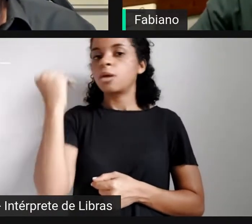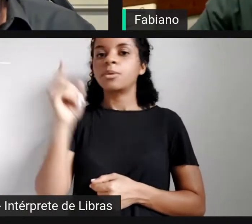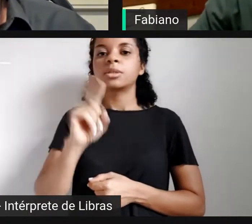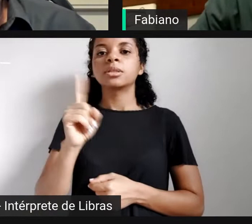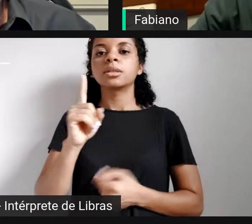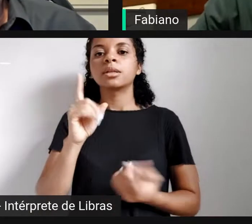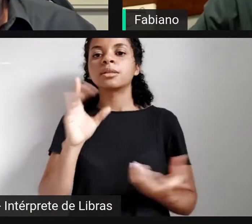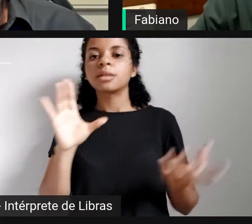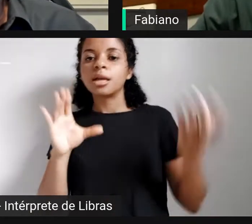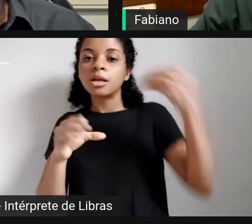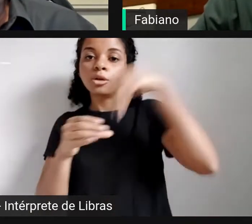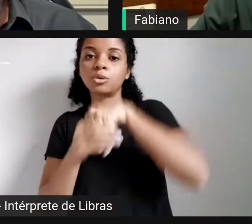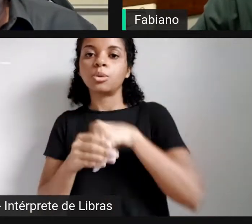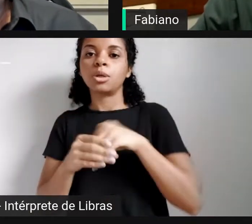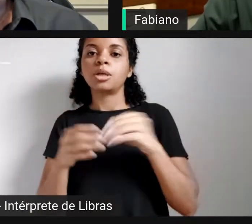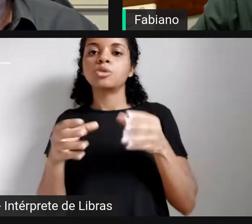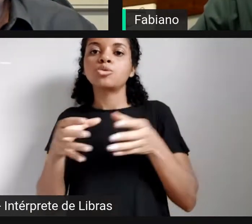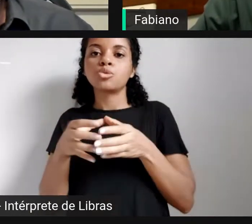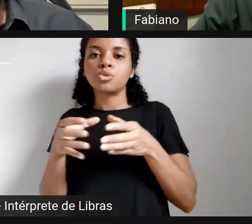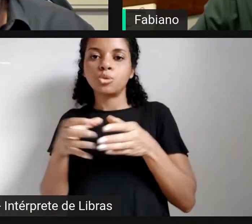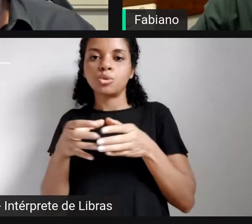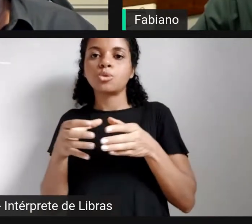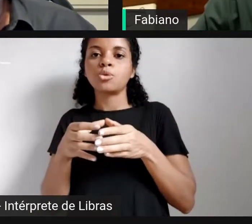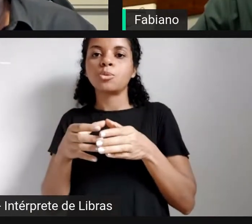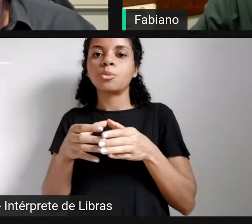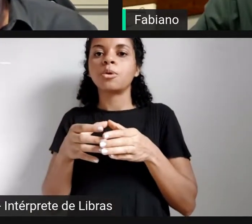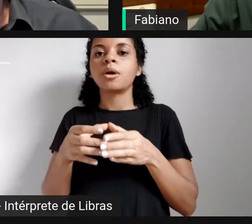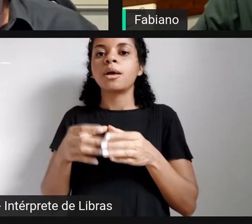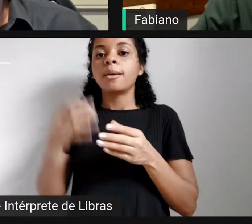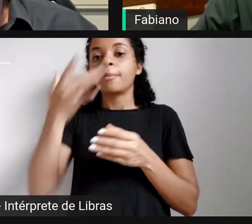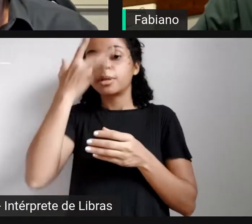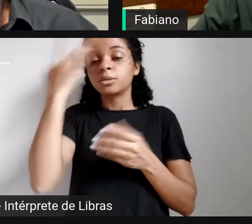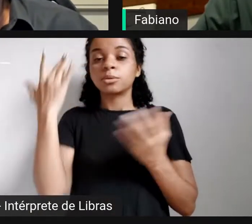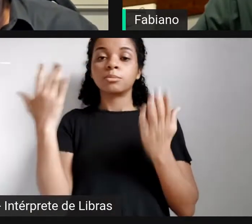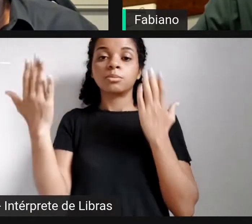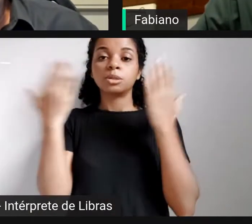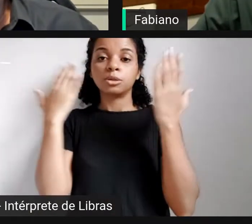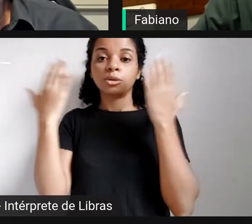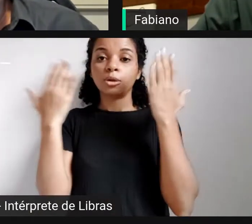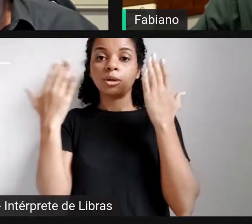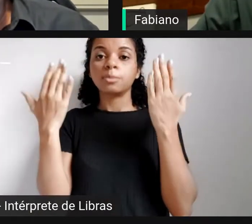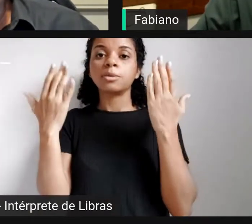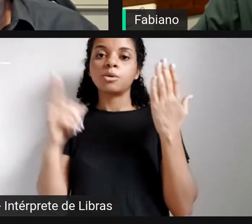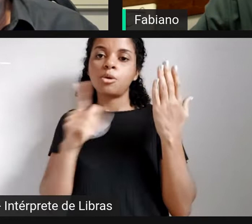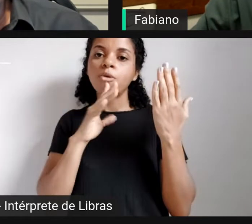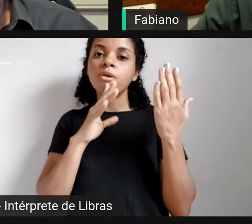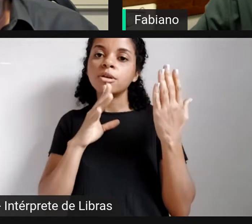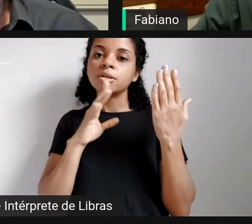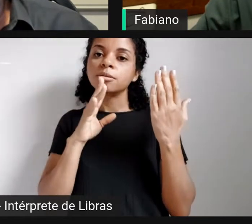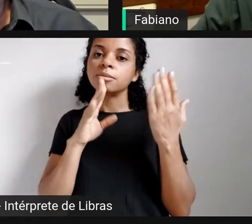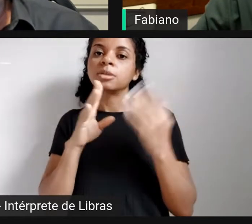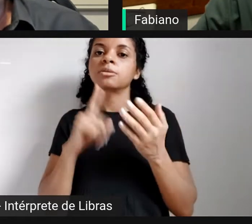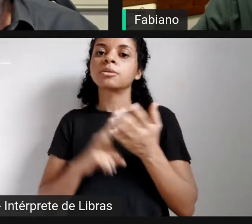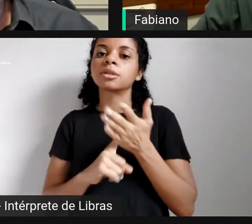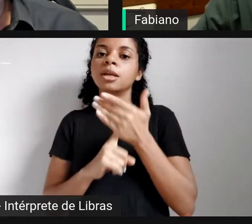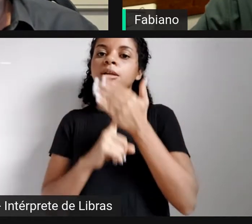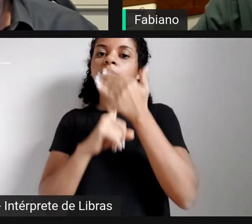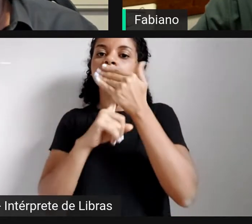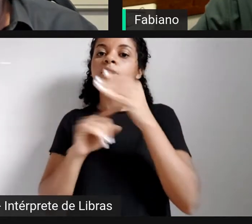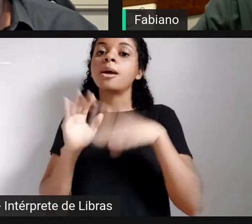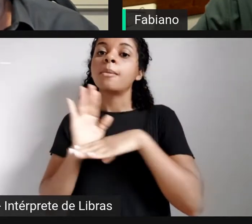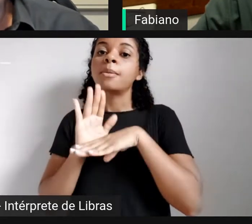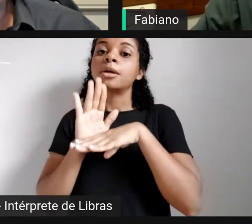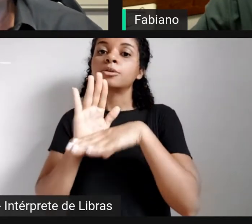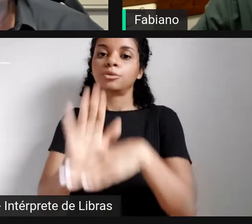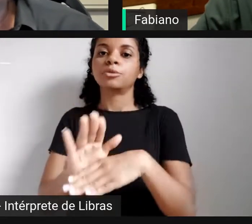tenha conhecimento na área tecnológica para poder auxiliar quando o parlamento for tomar